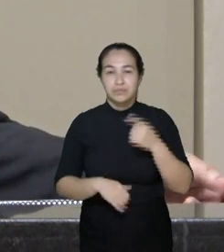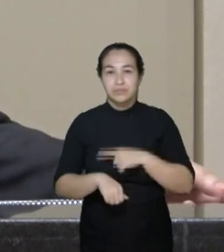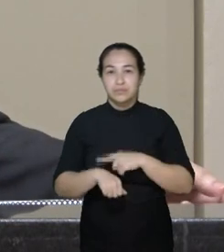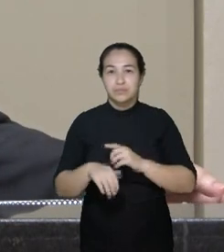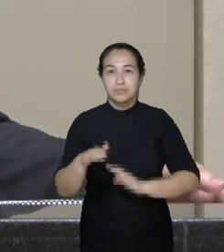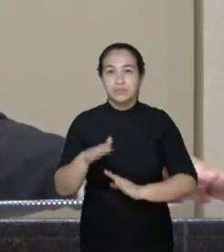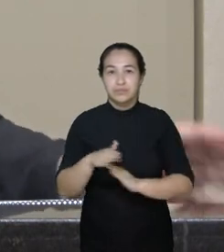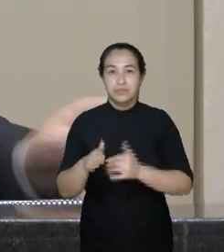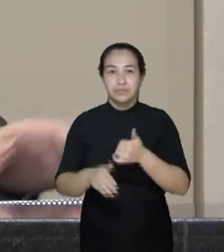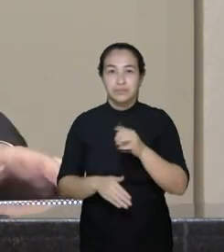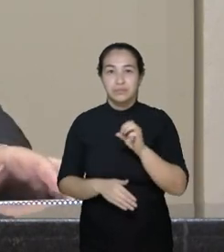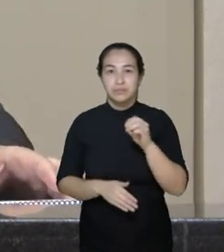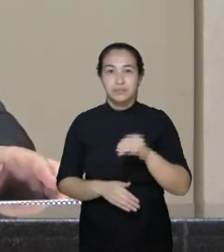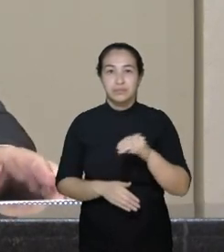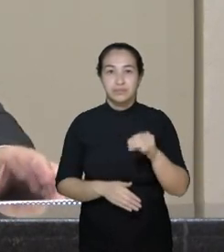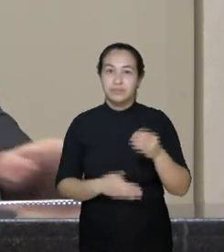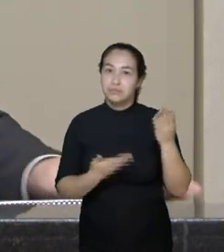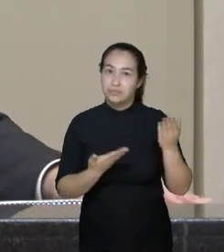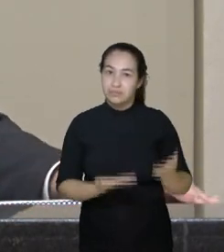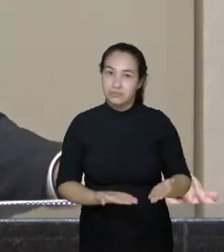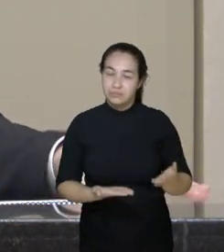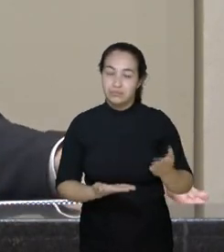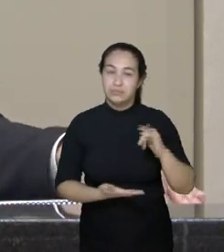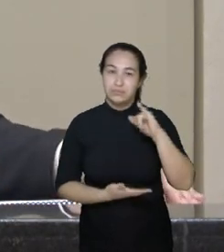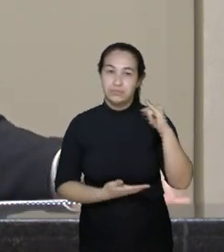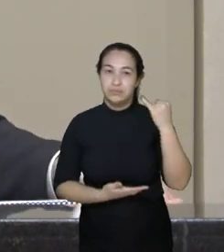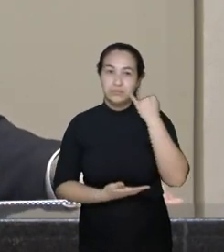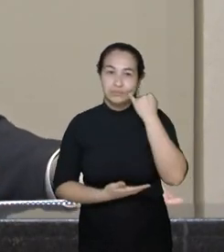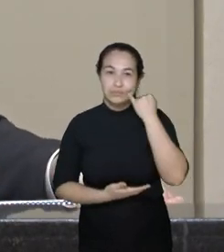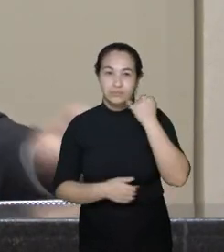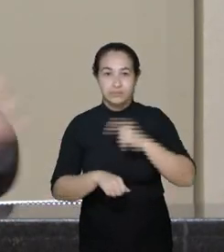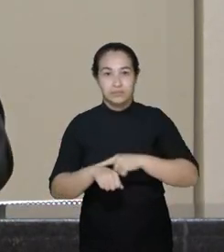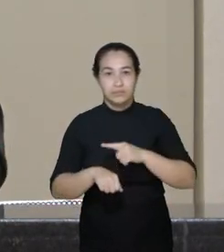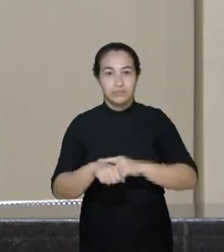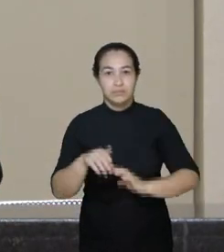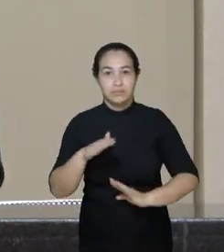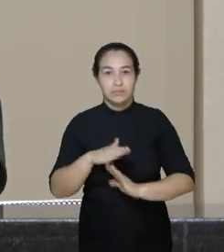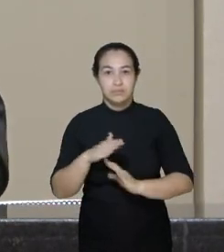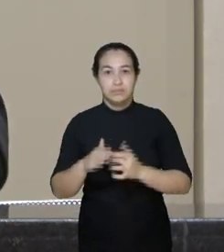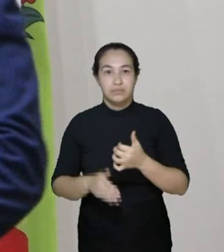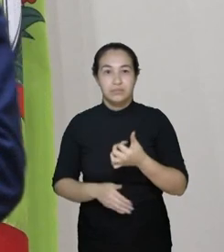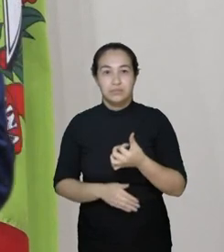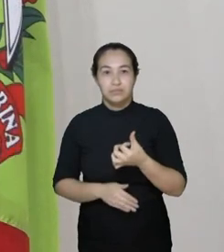minutos, o primeiro orador inscrito é o novo deputado, Gessé Lopes, que tem tempo de até 10 minutos.